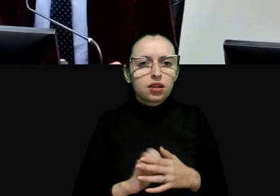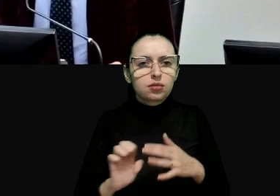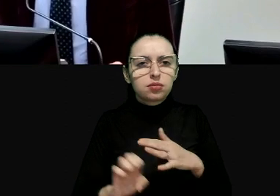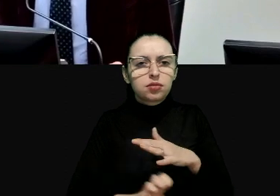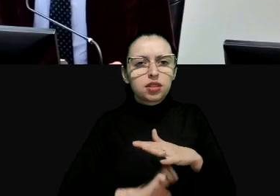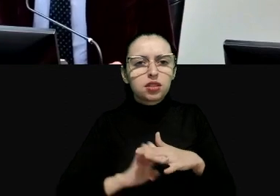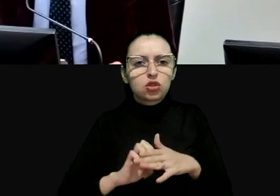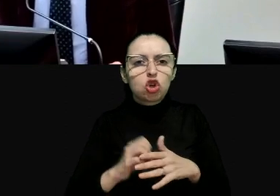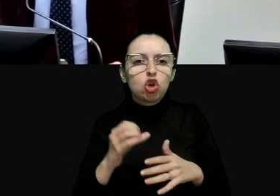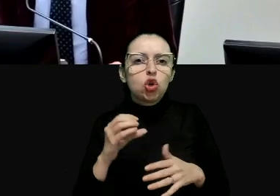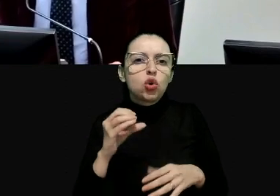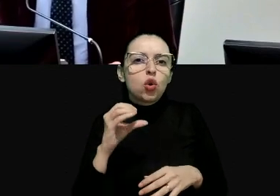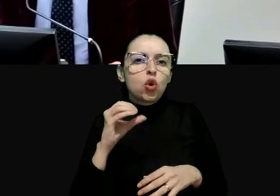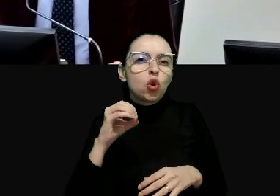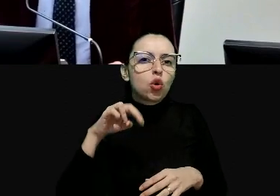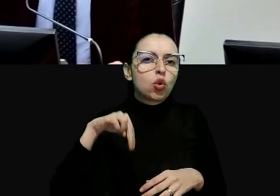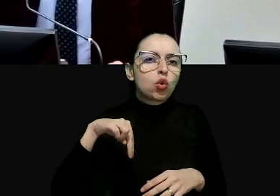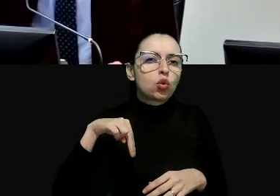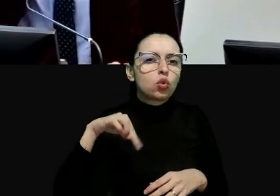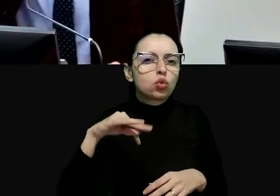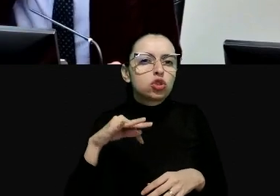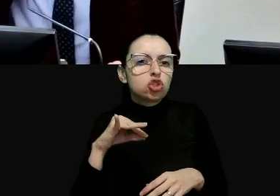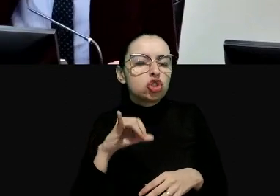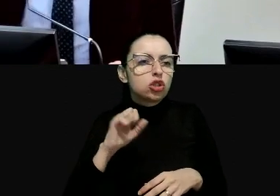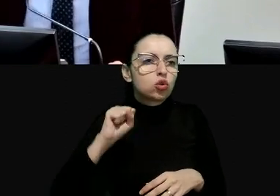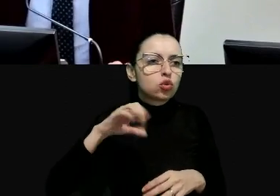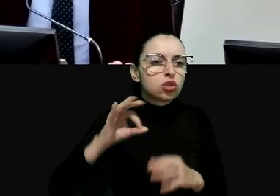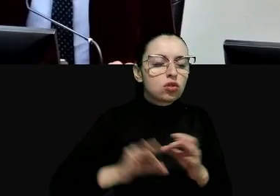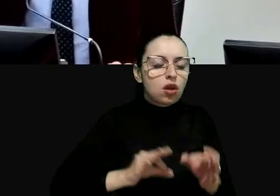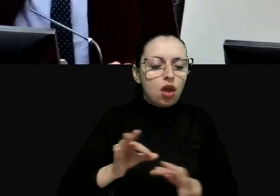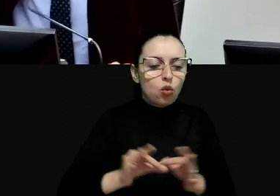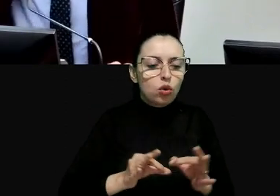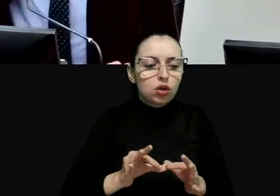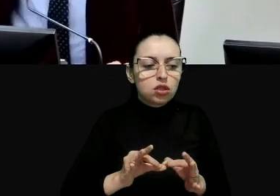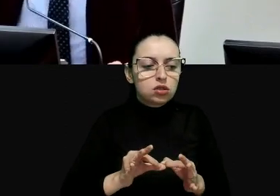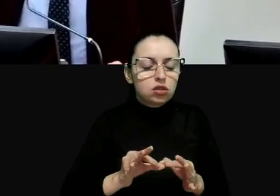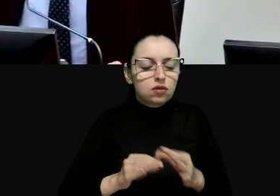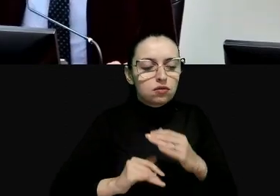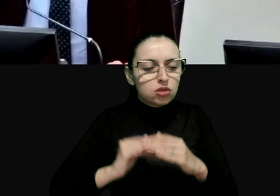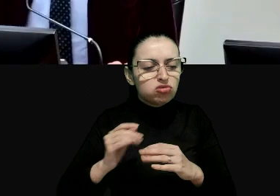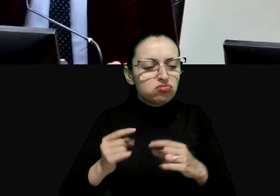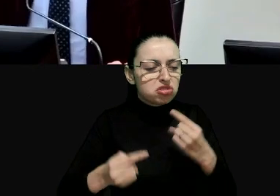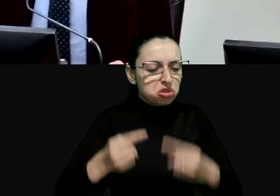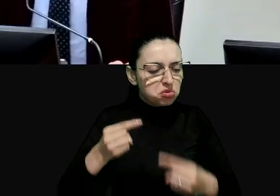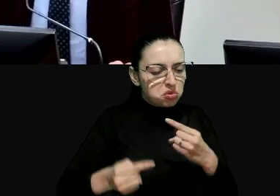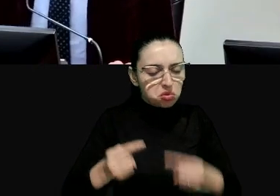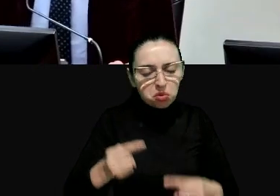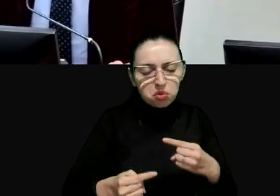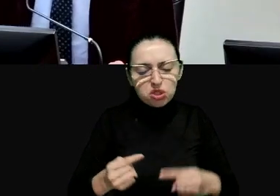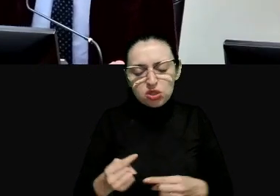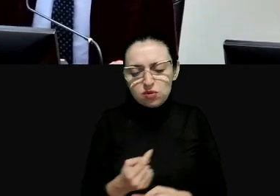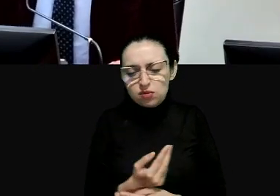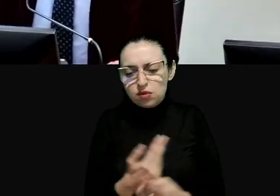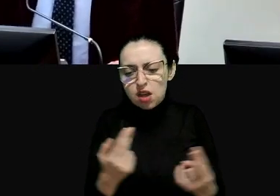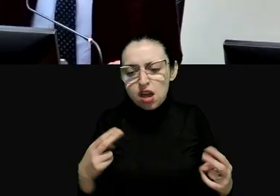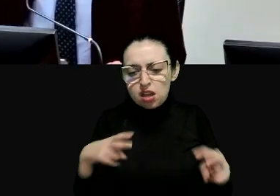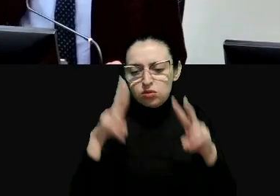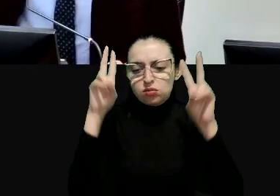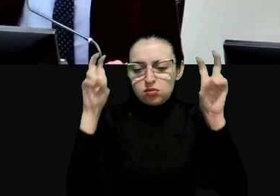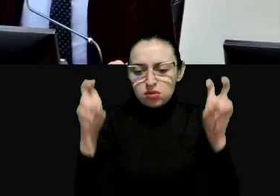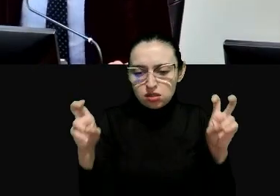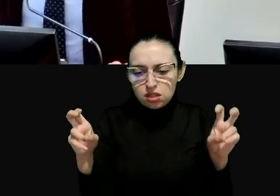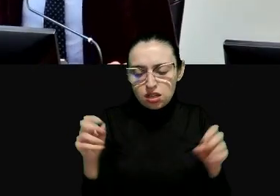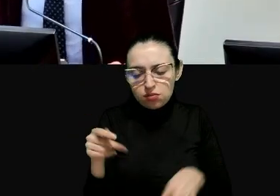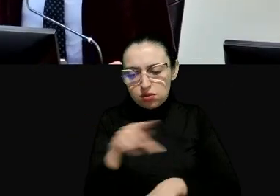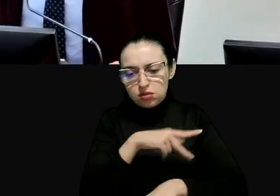Retro Constitucional que organizou muita discussão entre sobre todo